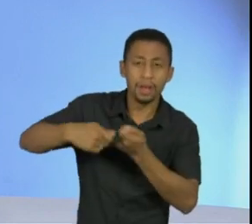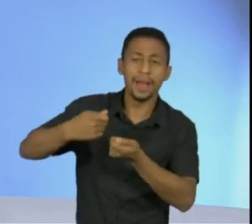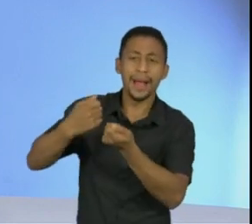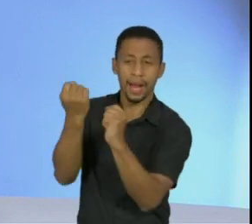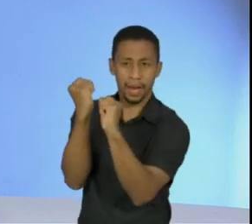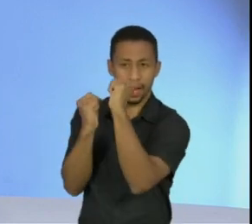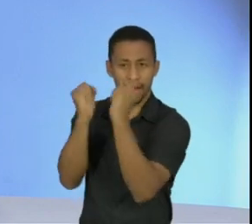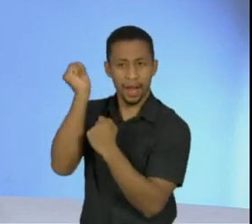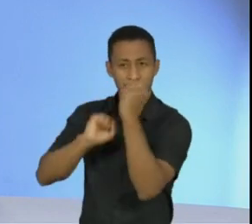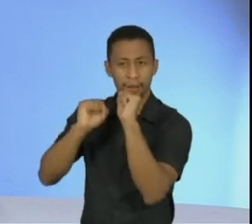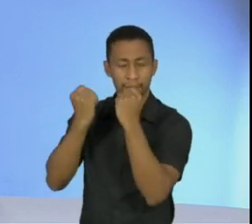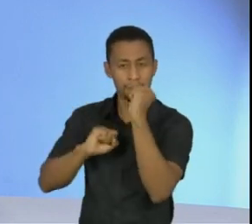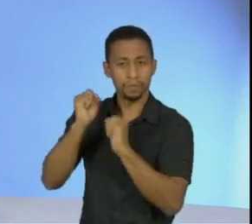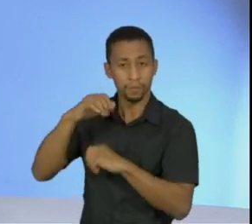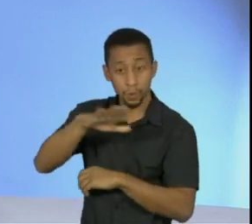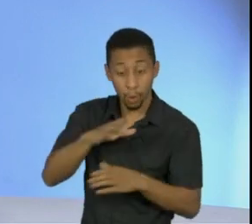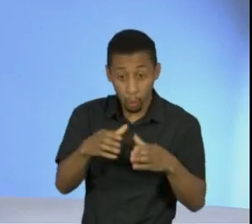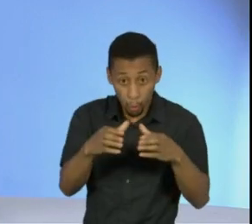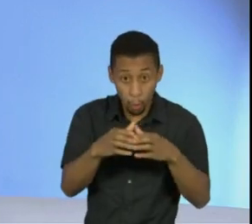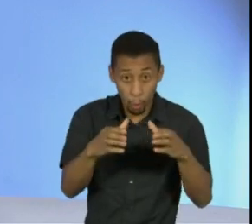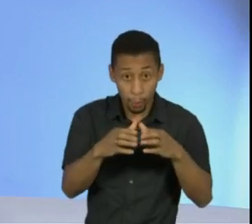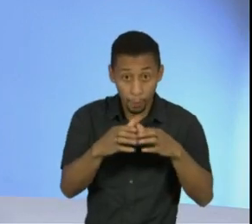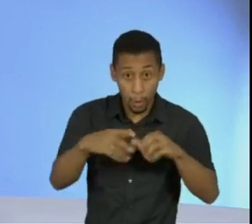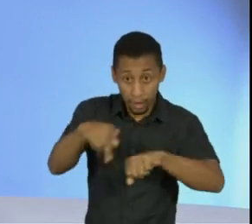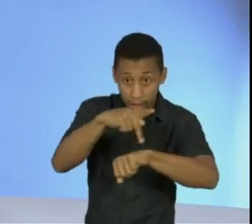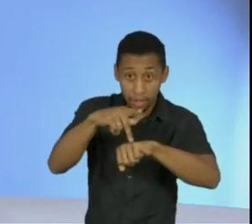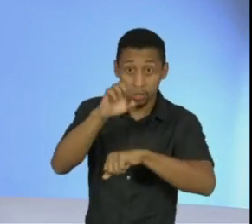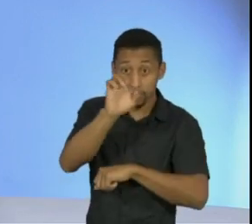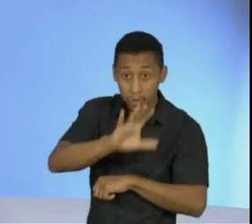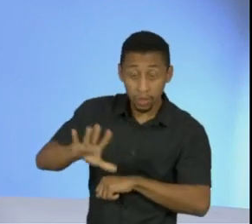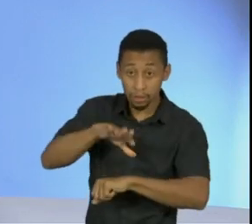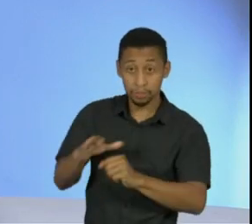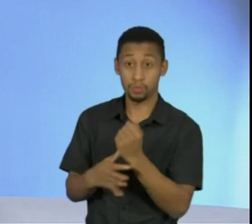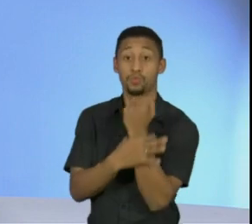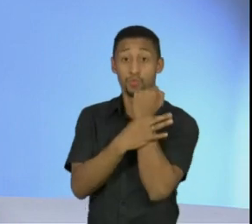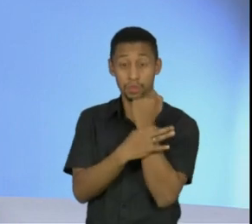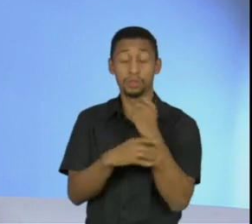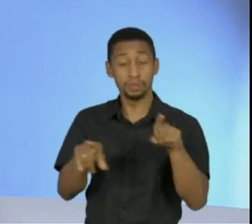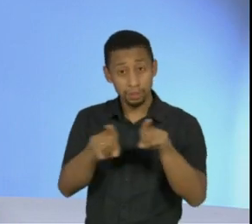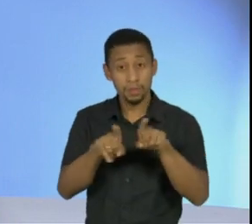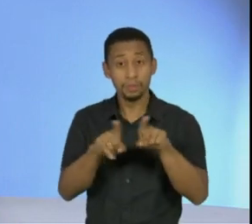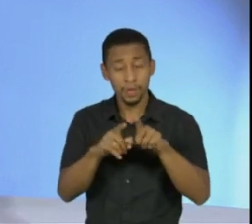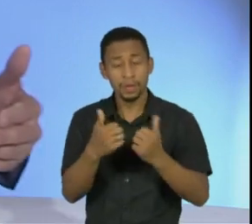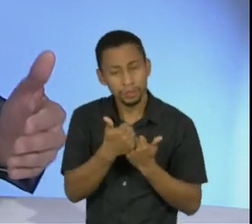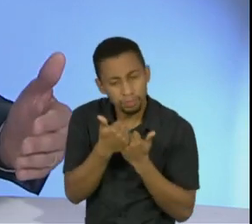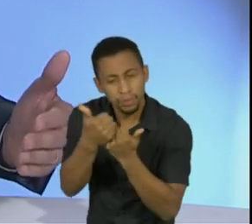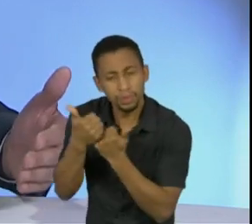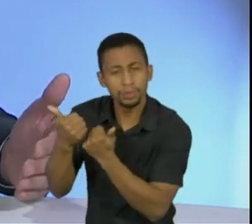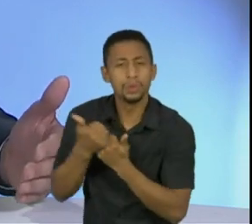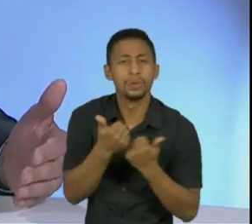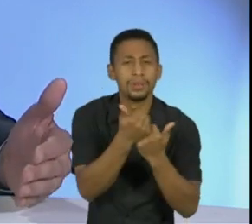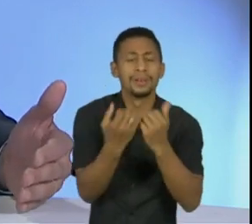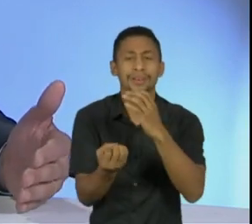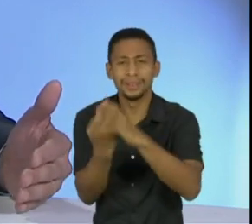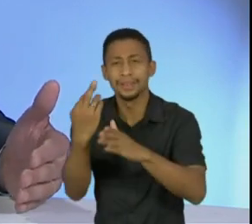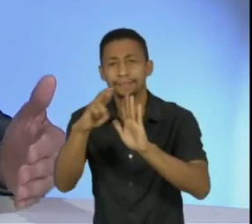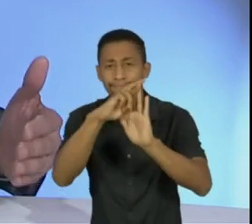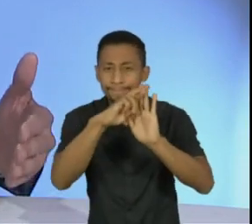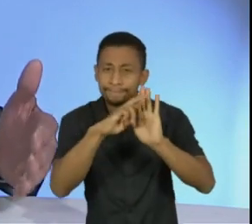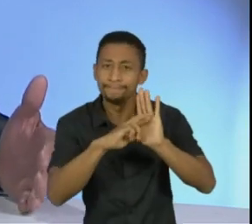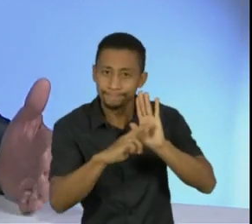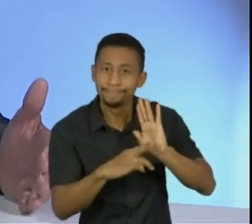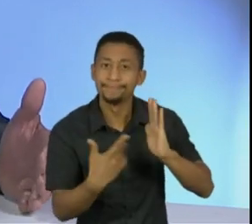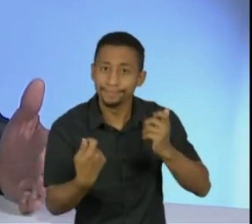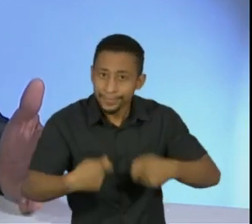de Segurança Pública para assessorar e apoiar, construir uma política sólida de segurança, como a gente tem aqui, como nós construímos no Ceará